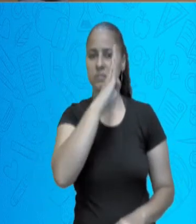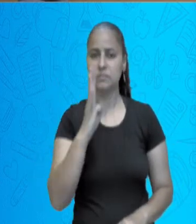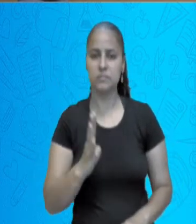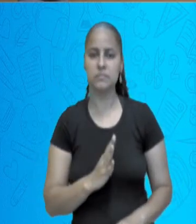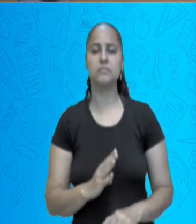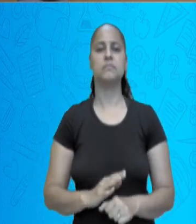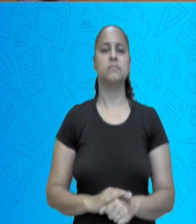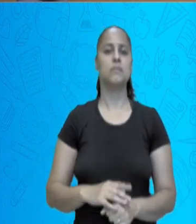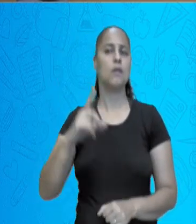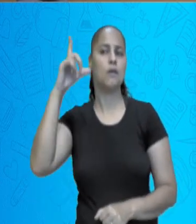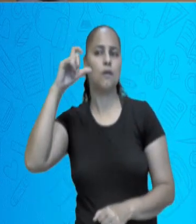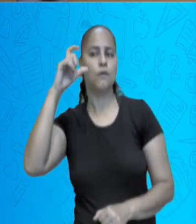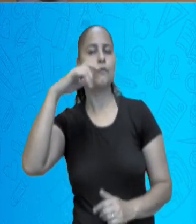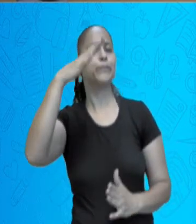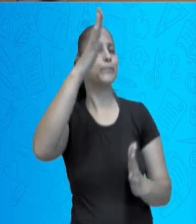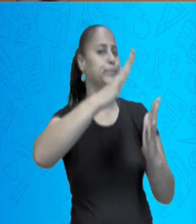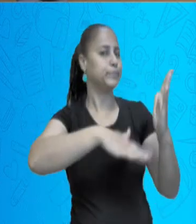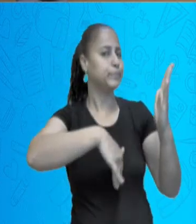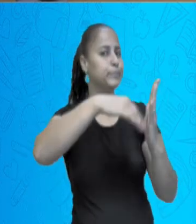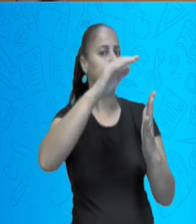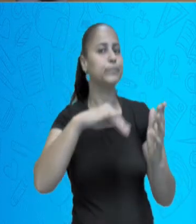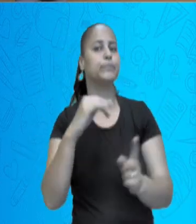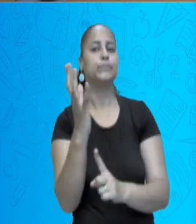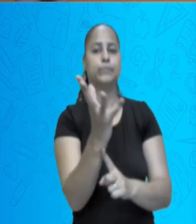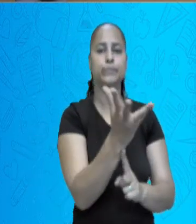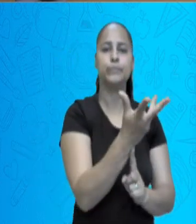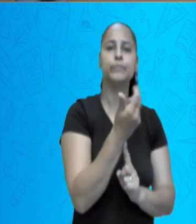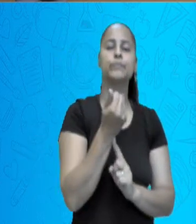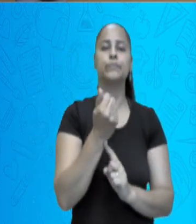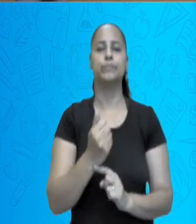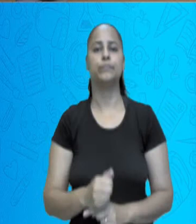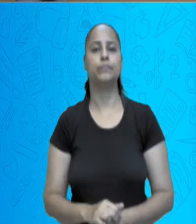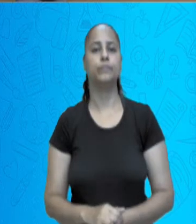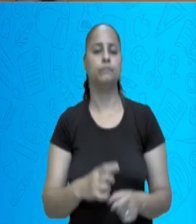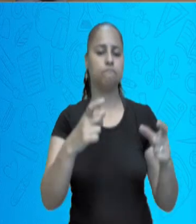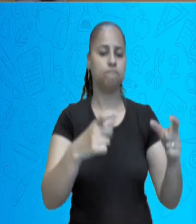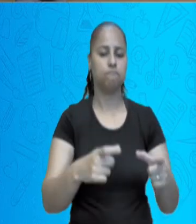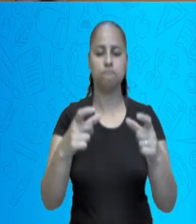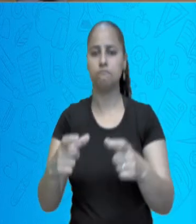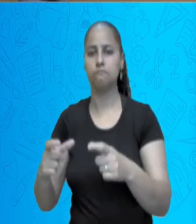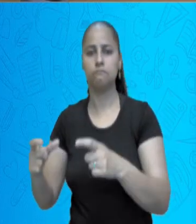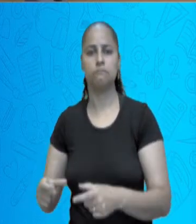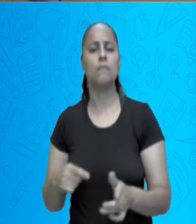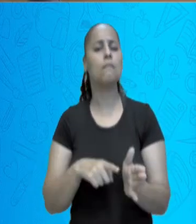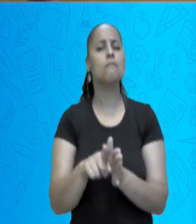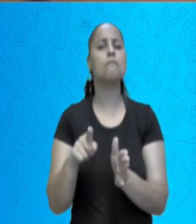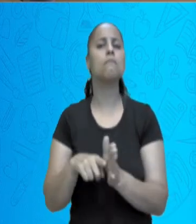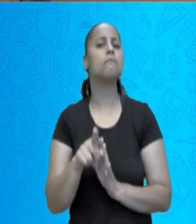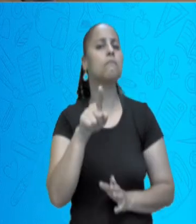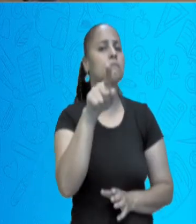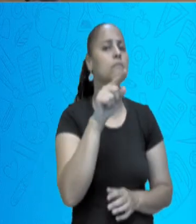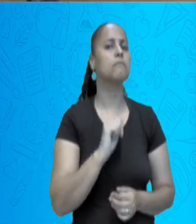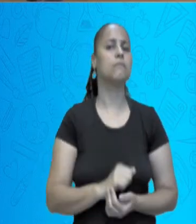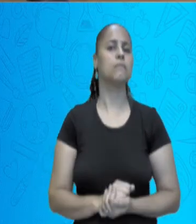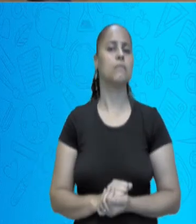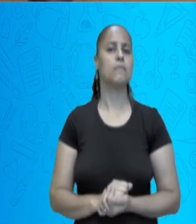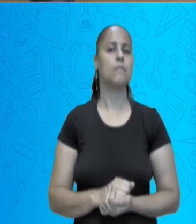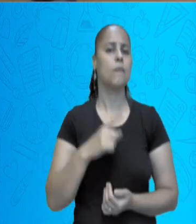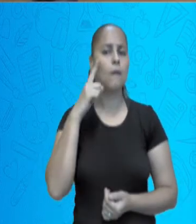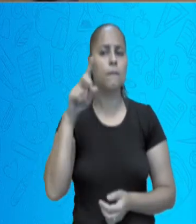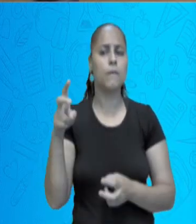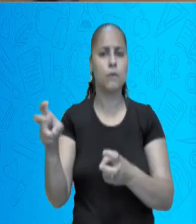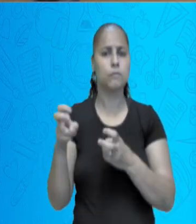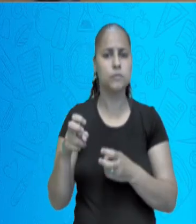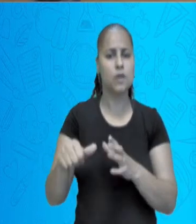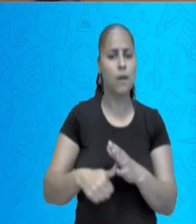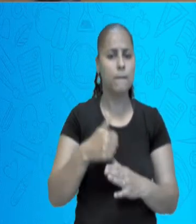fotografias de pessoas e de momentos. aí eu te faço uma pergunta. Observe